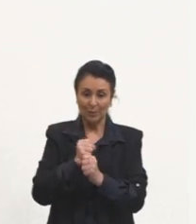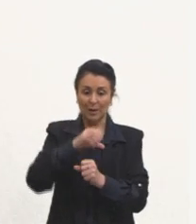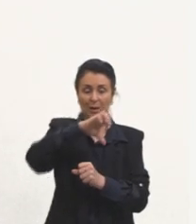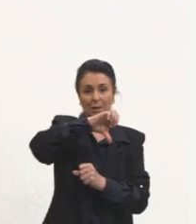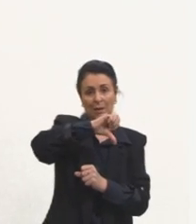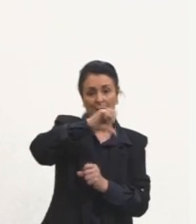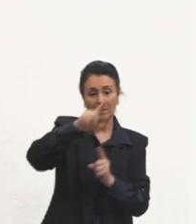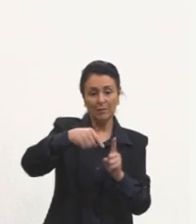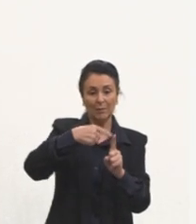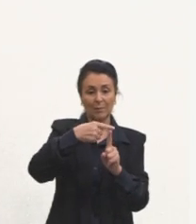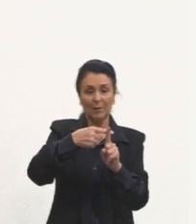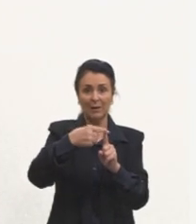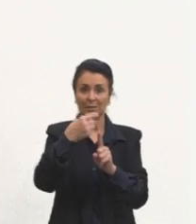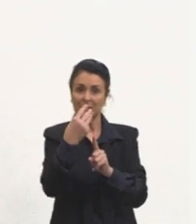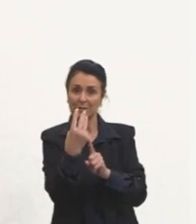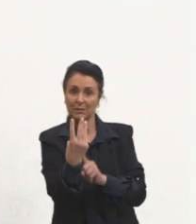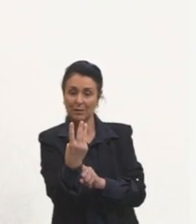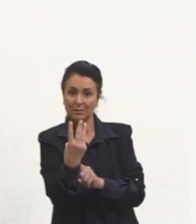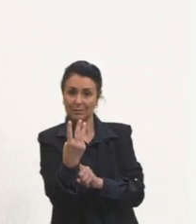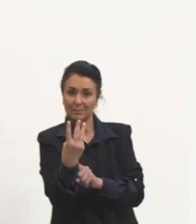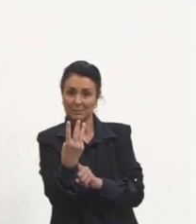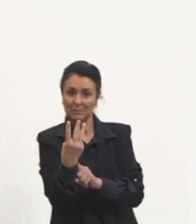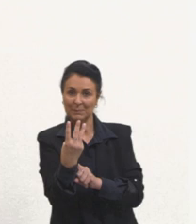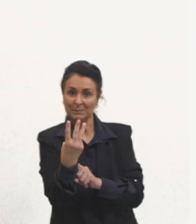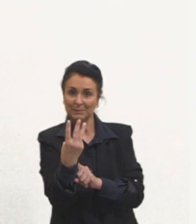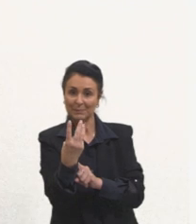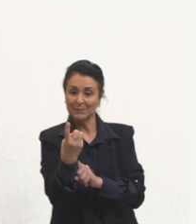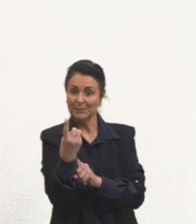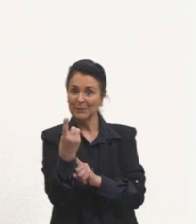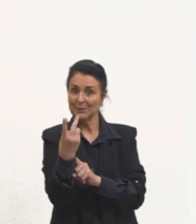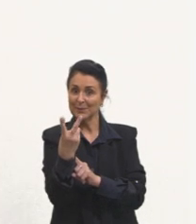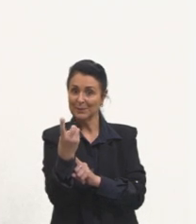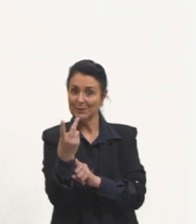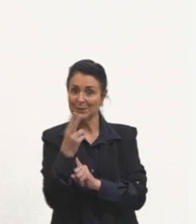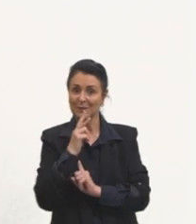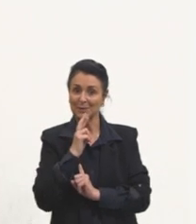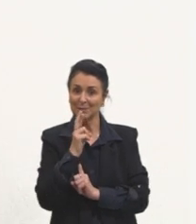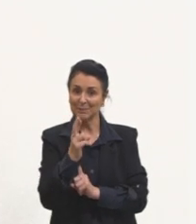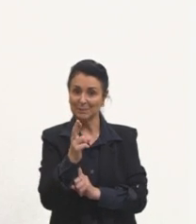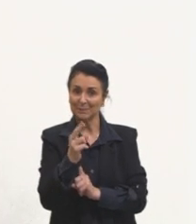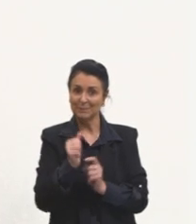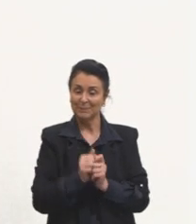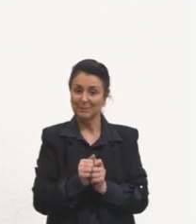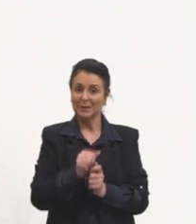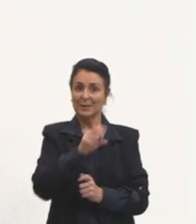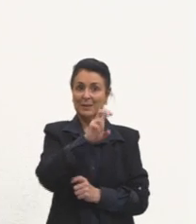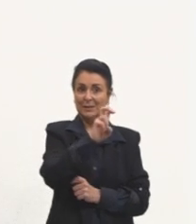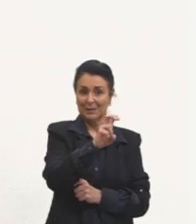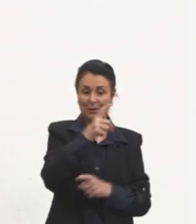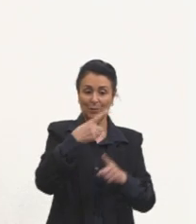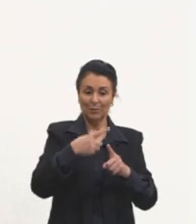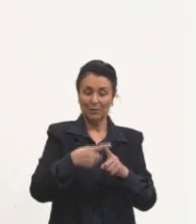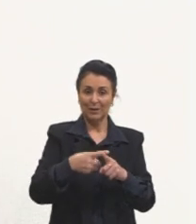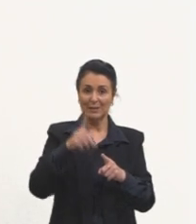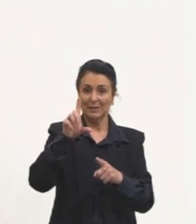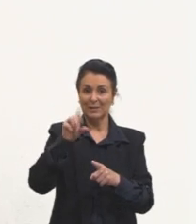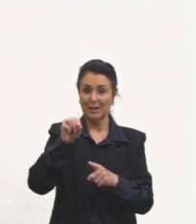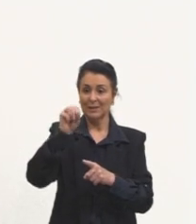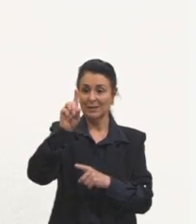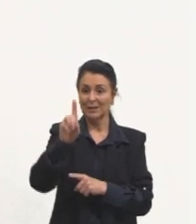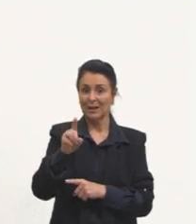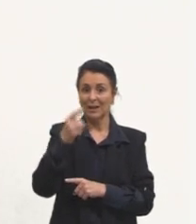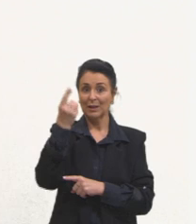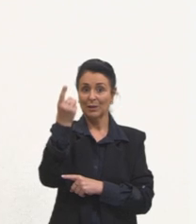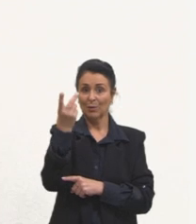mais 3 vai ficar 12. Então, 5 vezes 10 elevado na 12